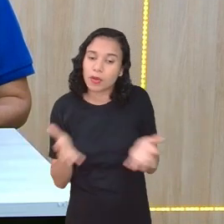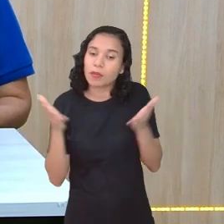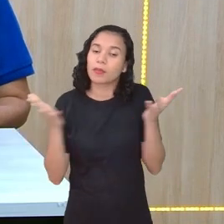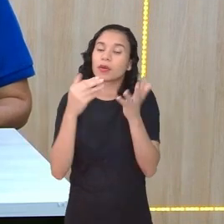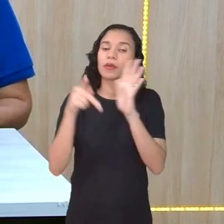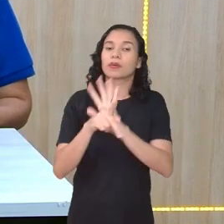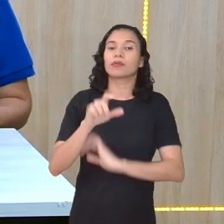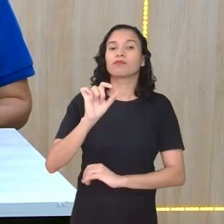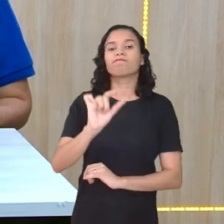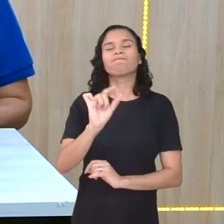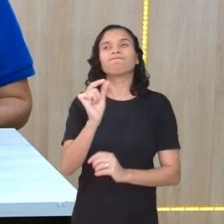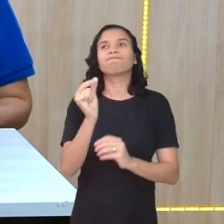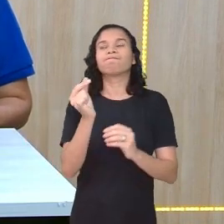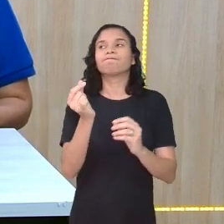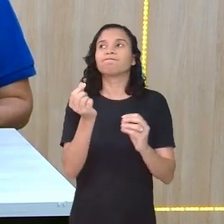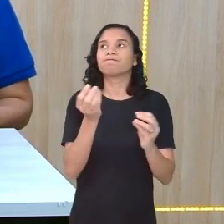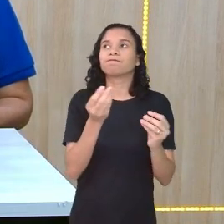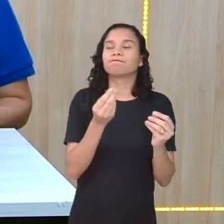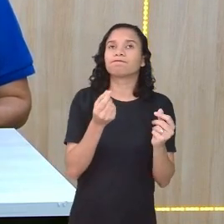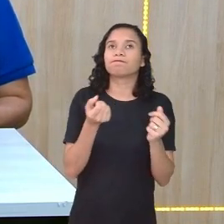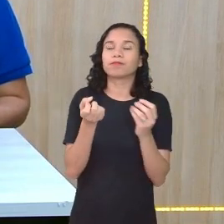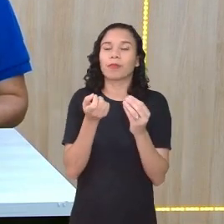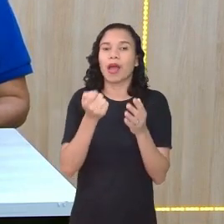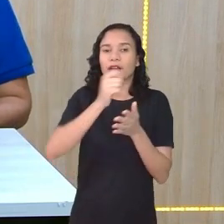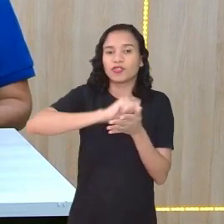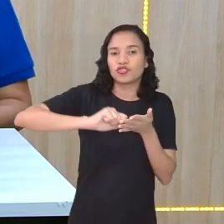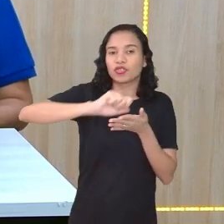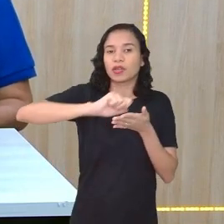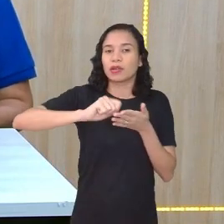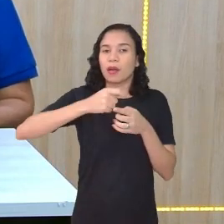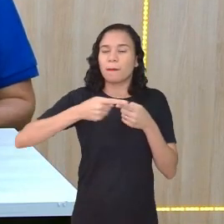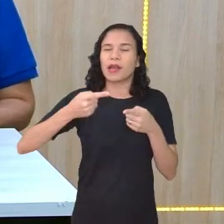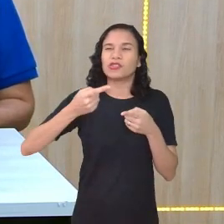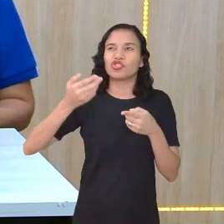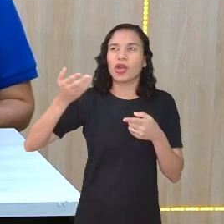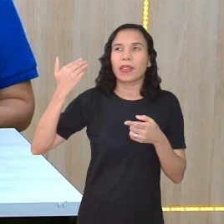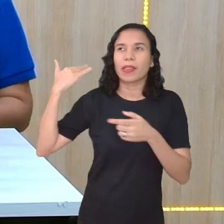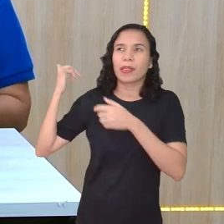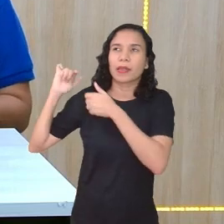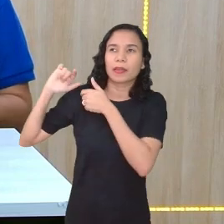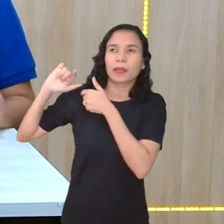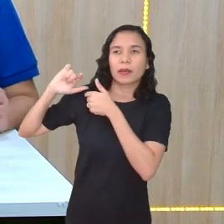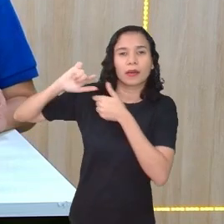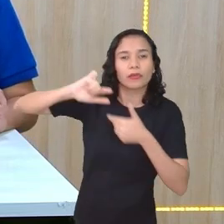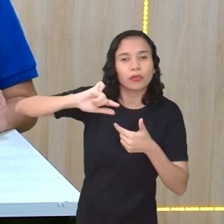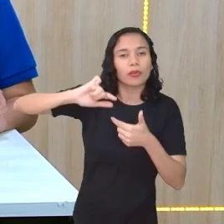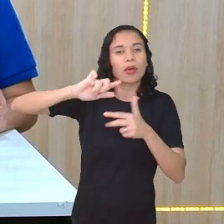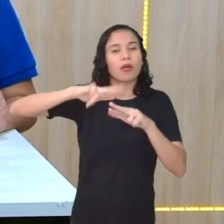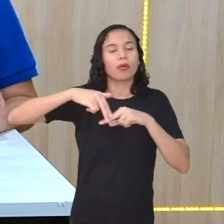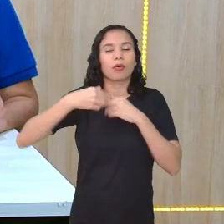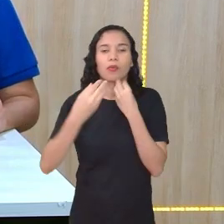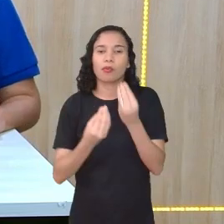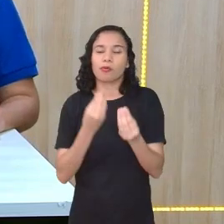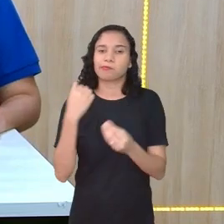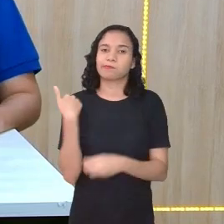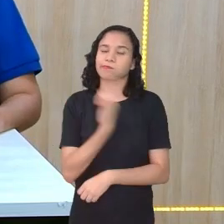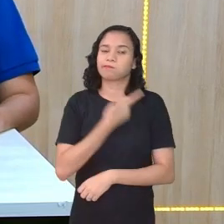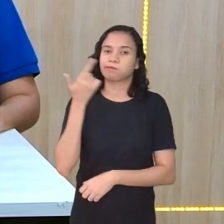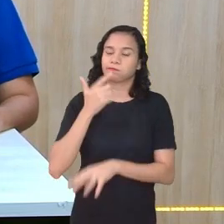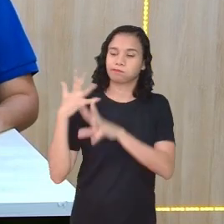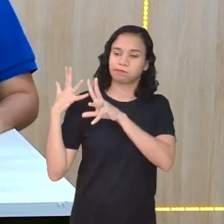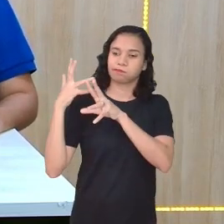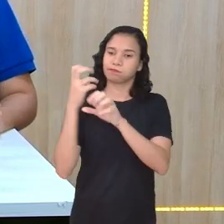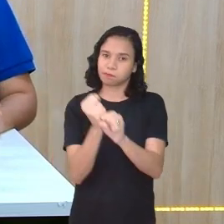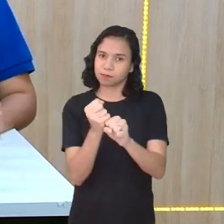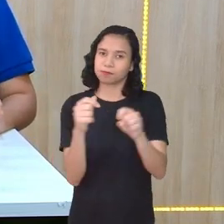pouco... A escrita é um pouco mais conservadora, né? E eu acho que, como ela não é, a gente consegue revisar.